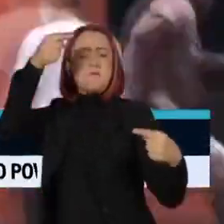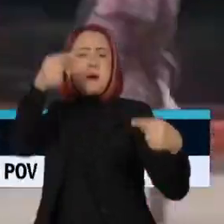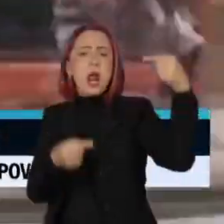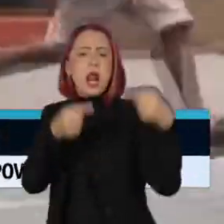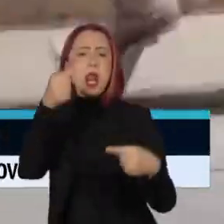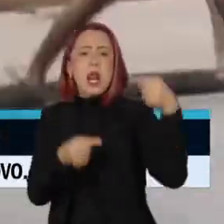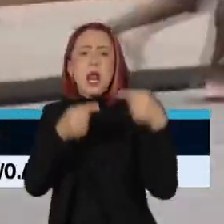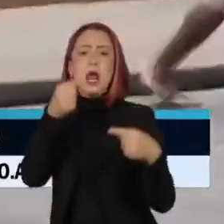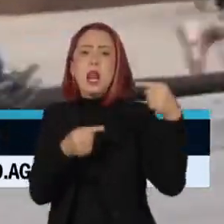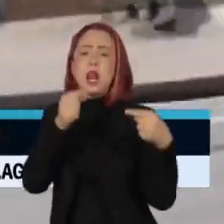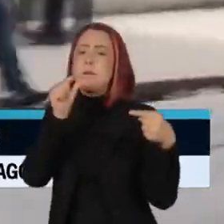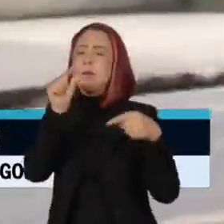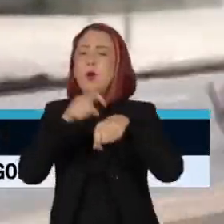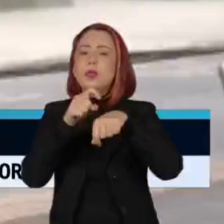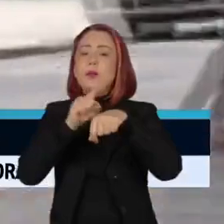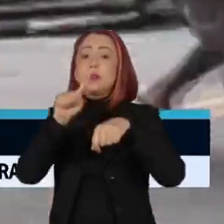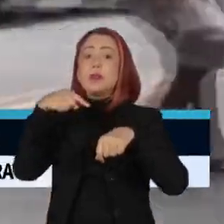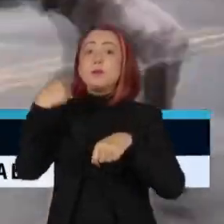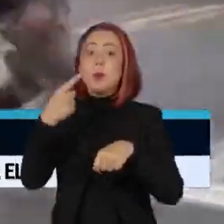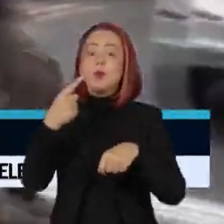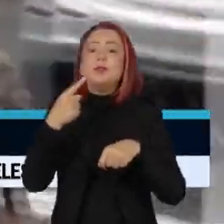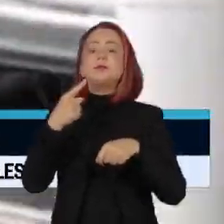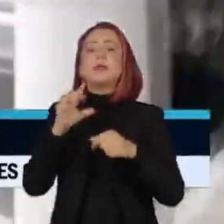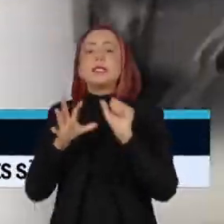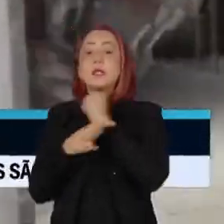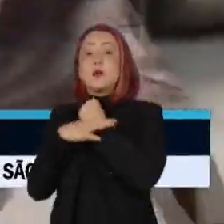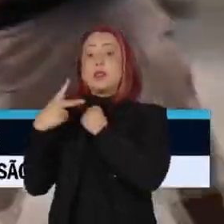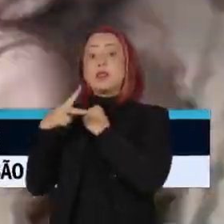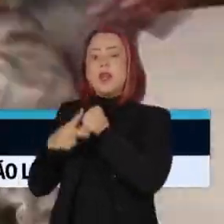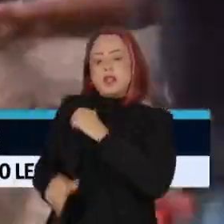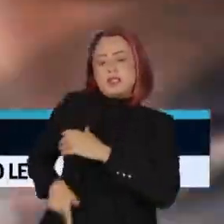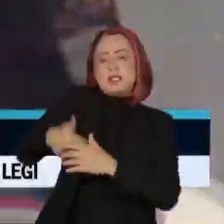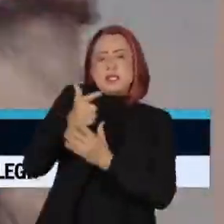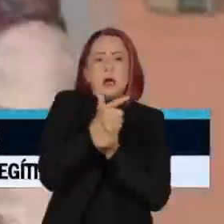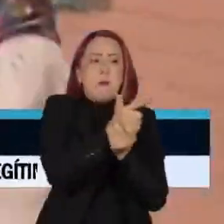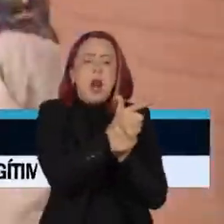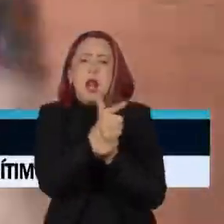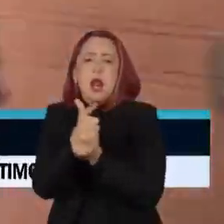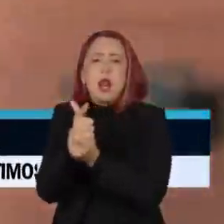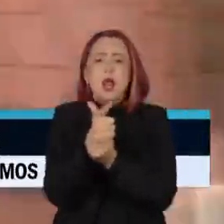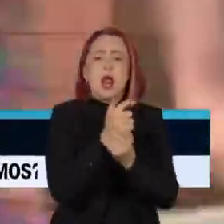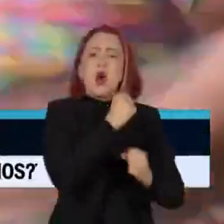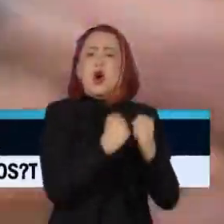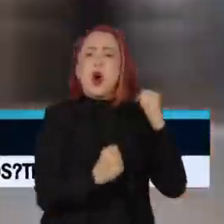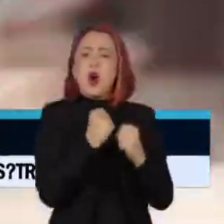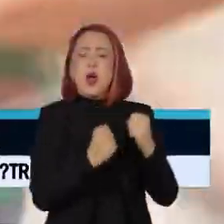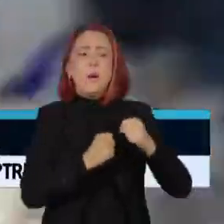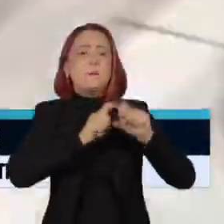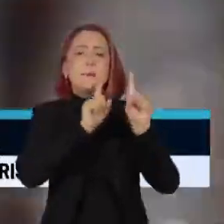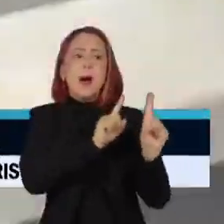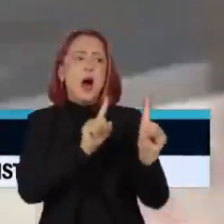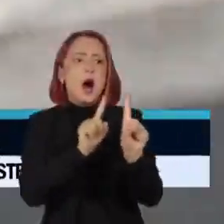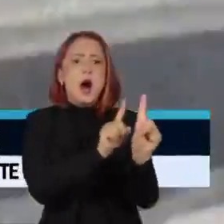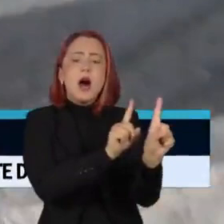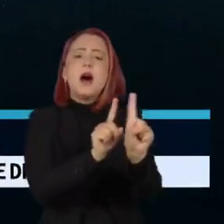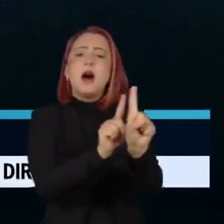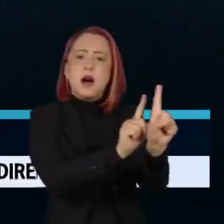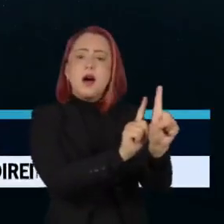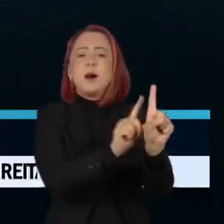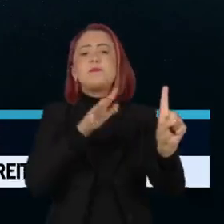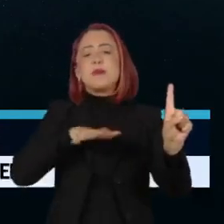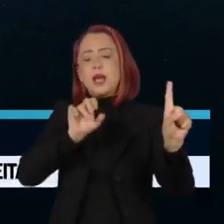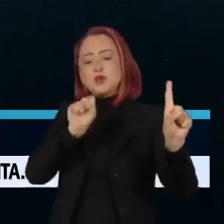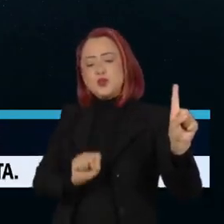Momentos depois, um segurança armado correu atrás de um deles pelas ruas do bairro Nobre dos Jardins, na zona sul de São Paulo.